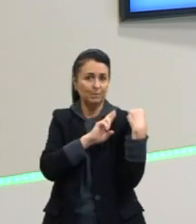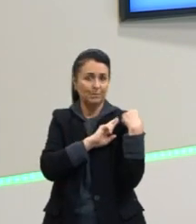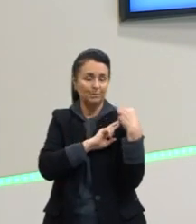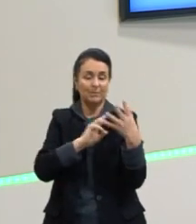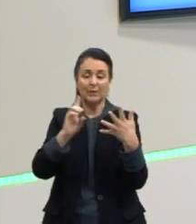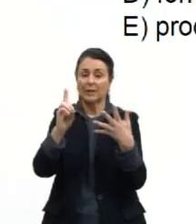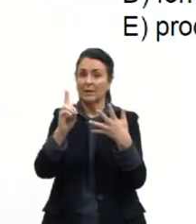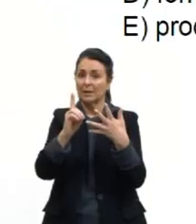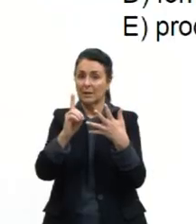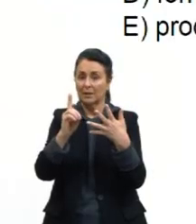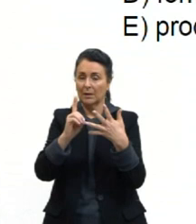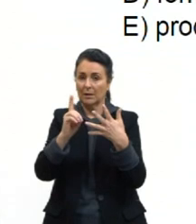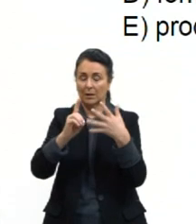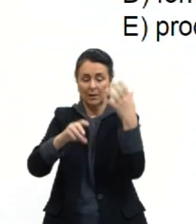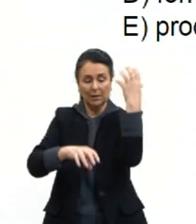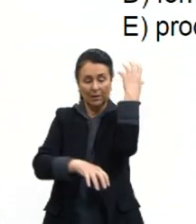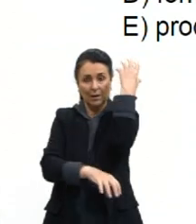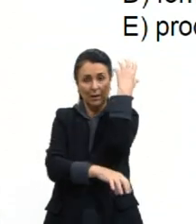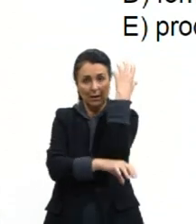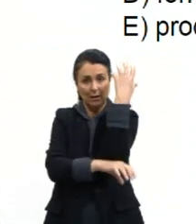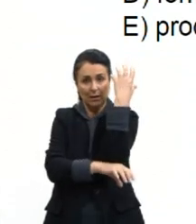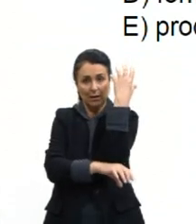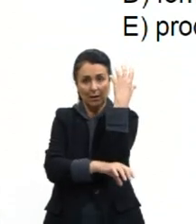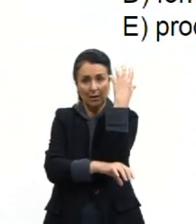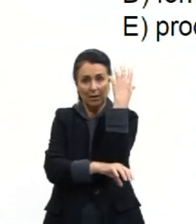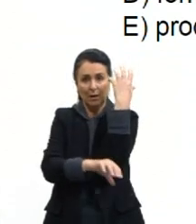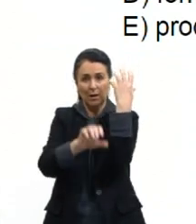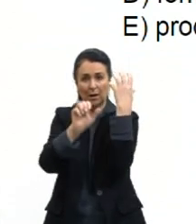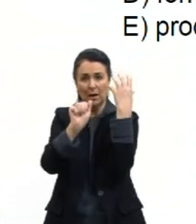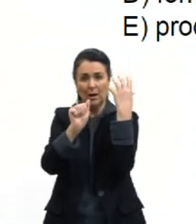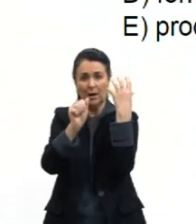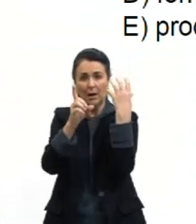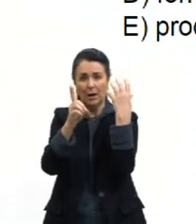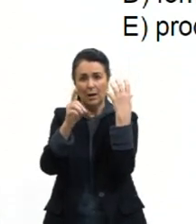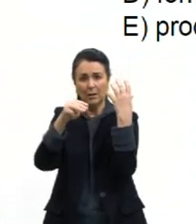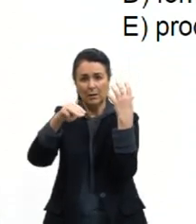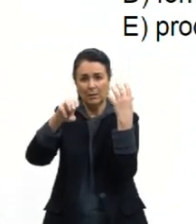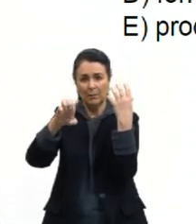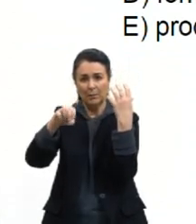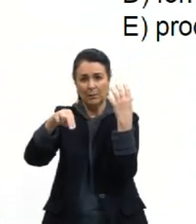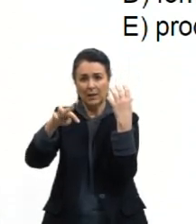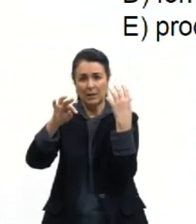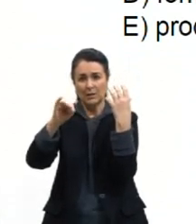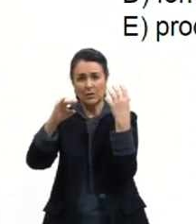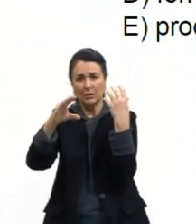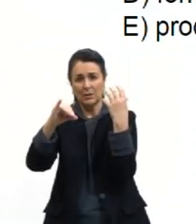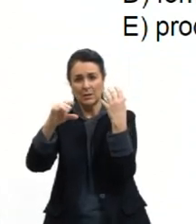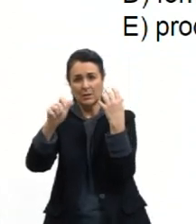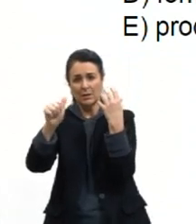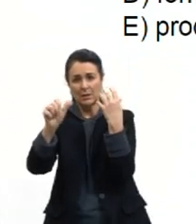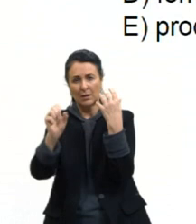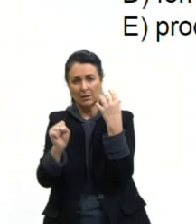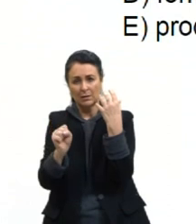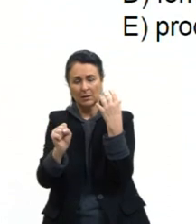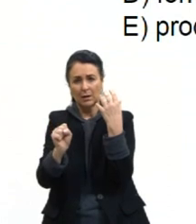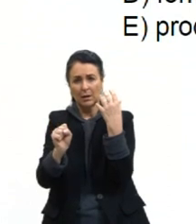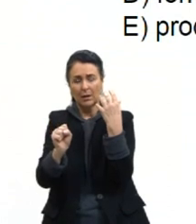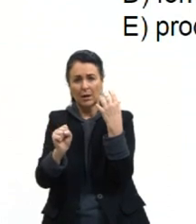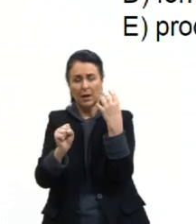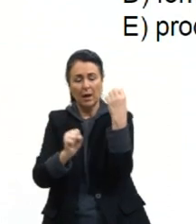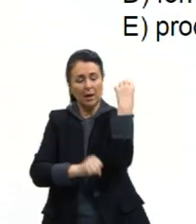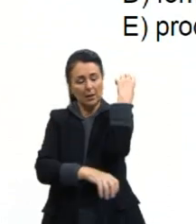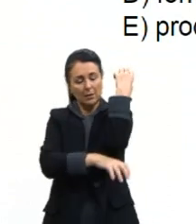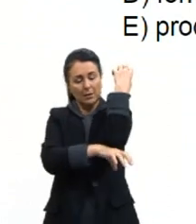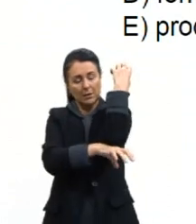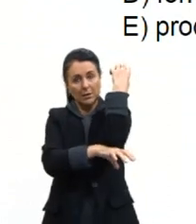D, formação de raízes adventícias? Olha, a raiz é uma boa pedida, né? Já que as auxinas, elas vão alongar e